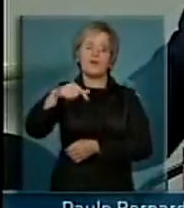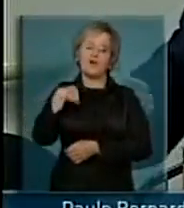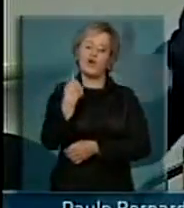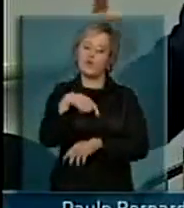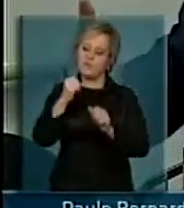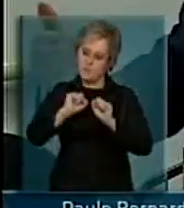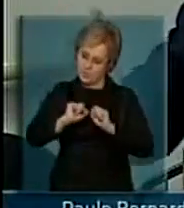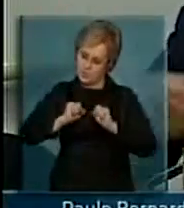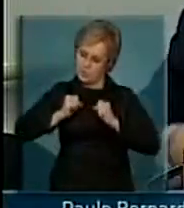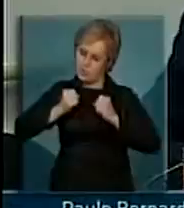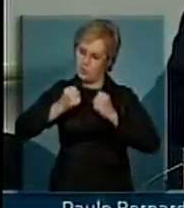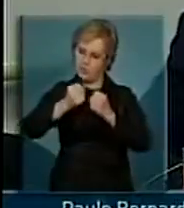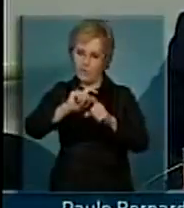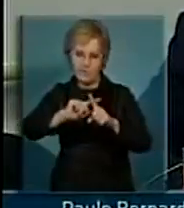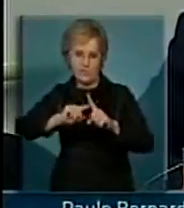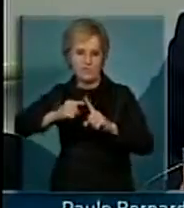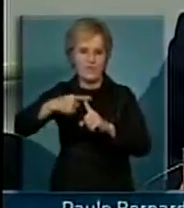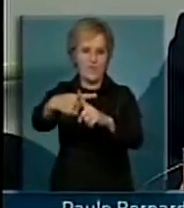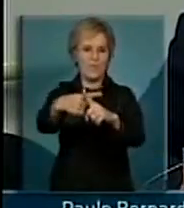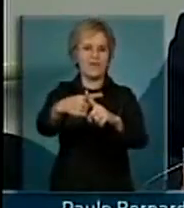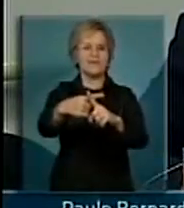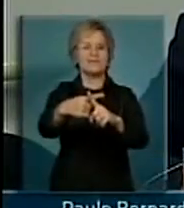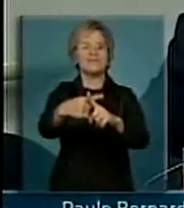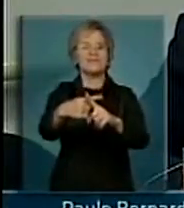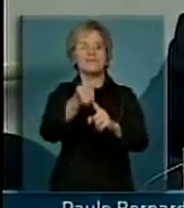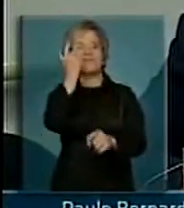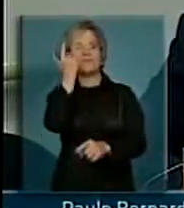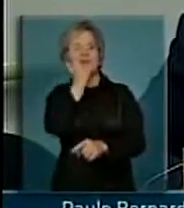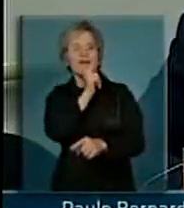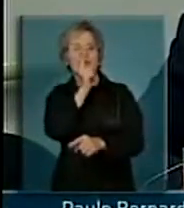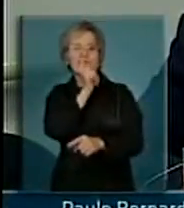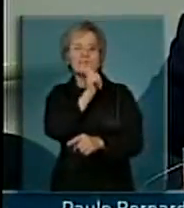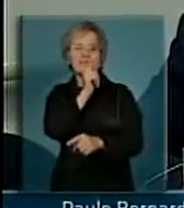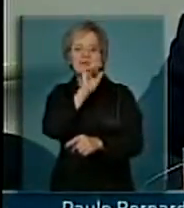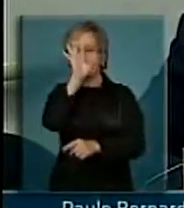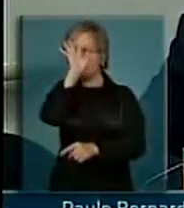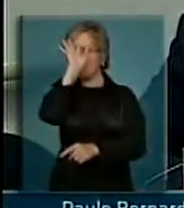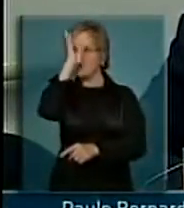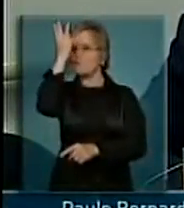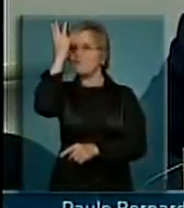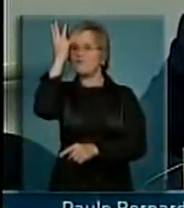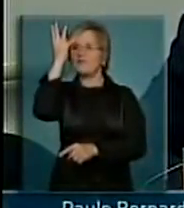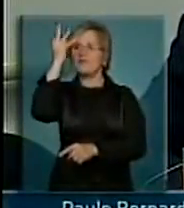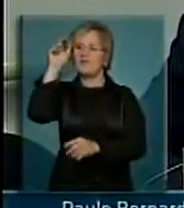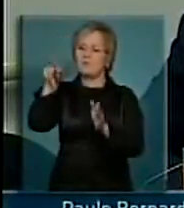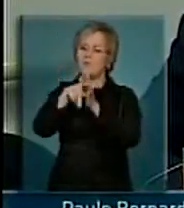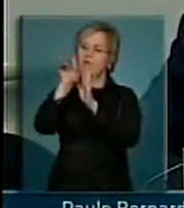um esforço adicional para buscar tirar esse atraso.